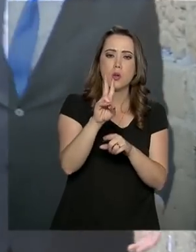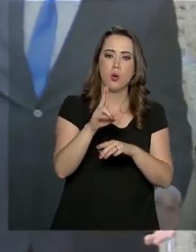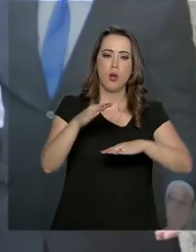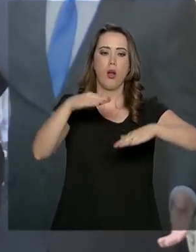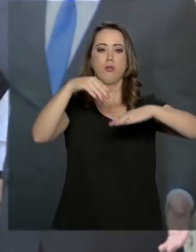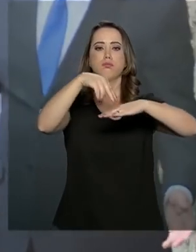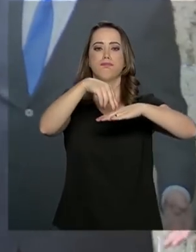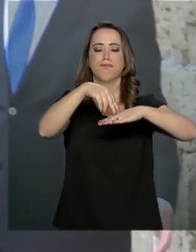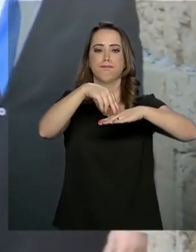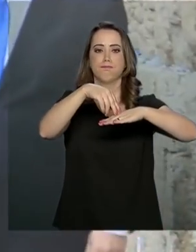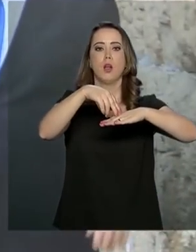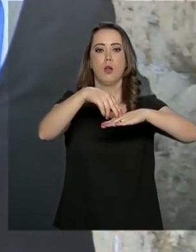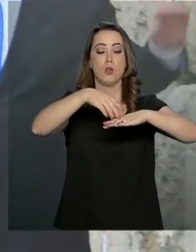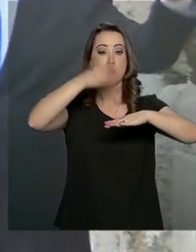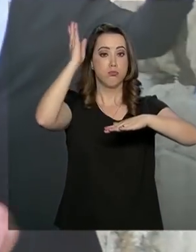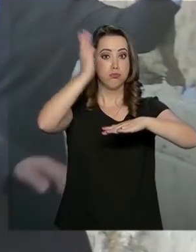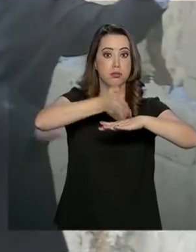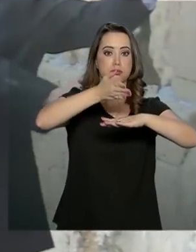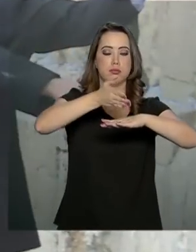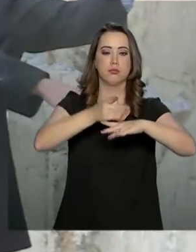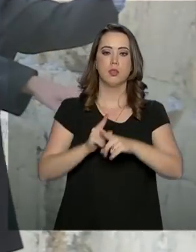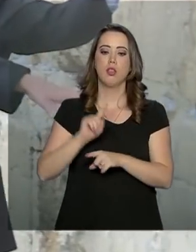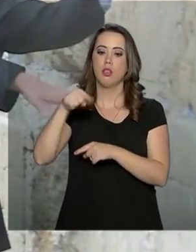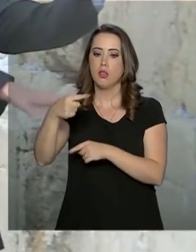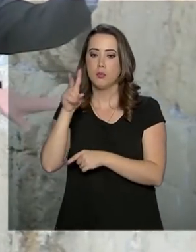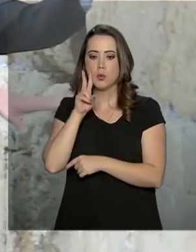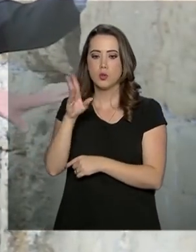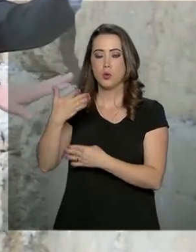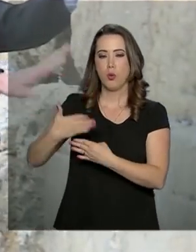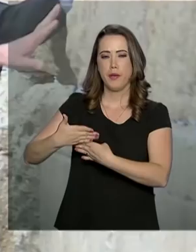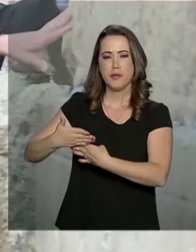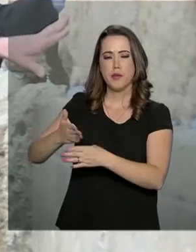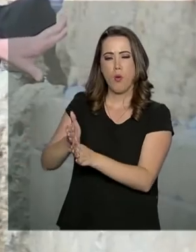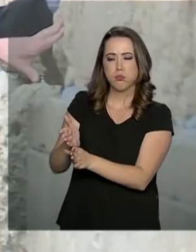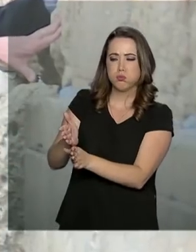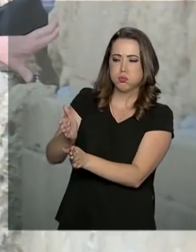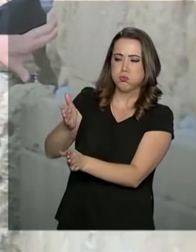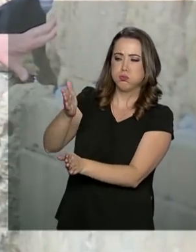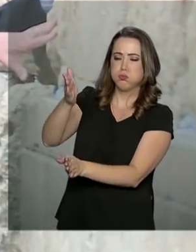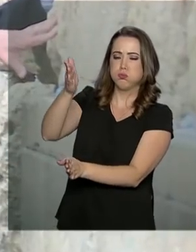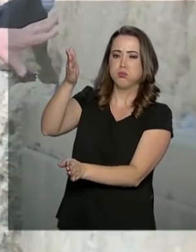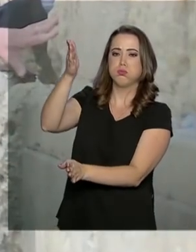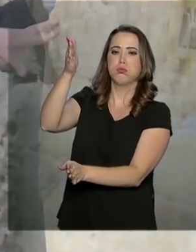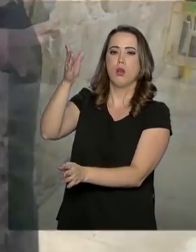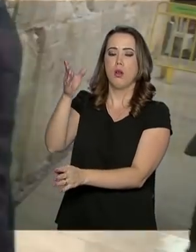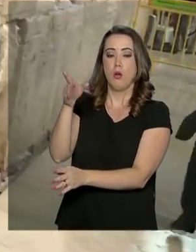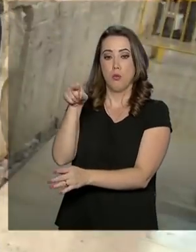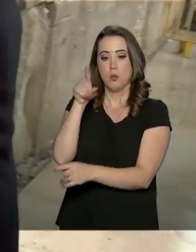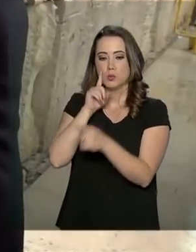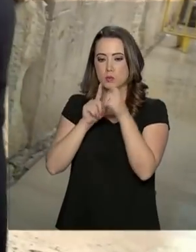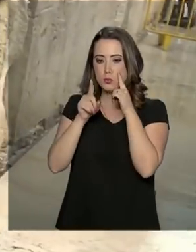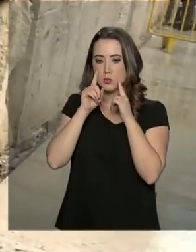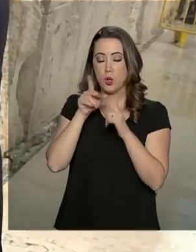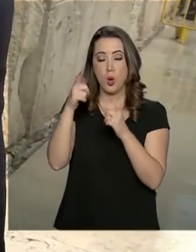acompanhado do primeiro ministro israelense, foi ao Muro das Lamentações, local sagrado para os judeus.